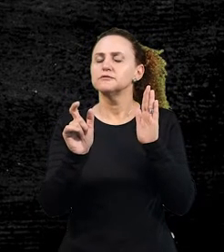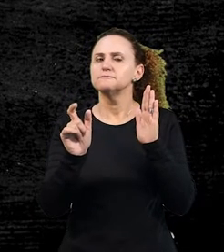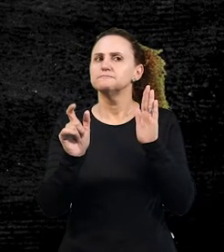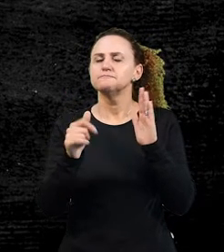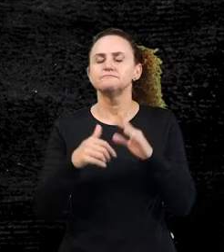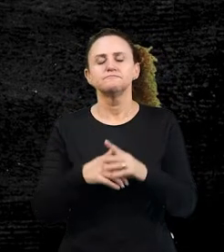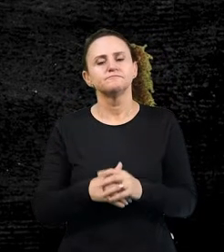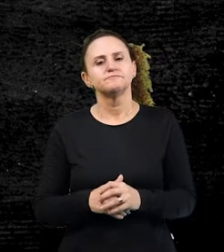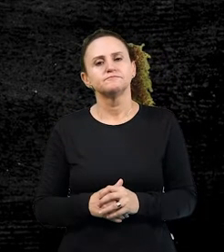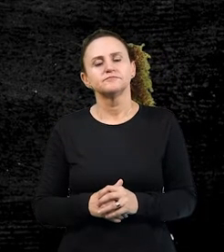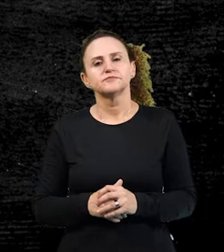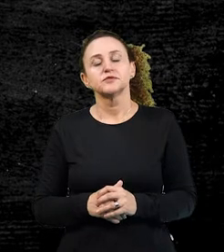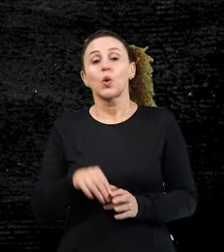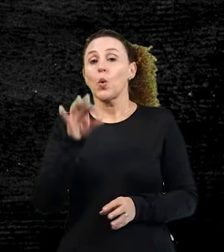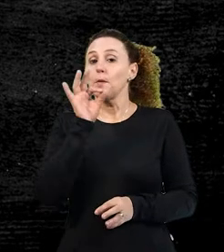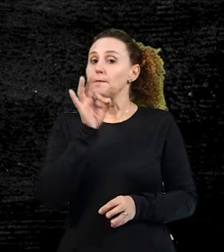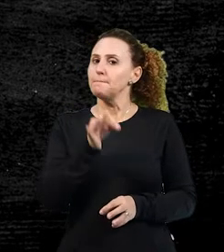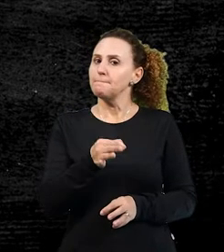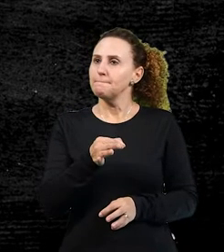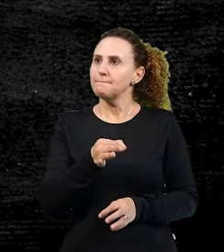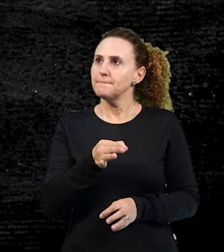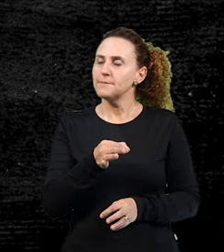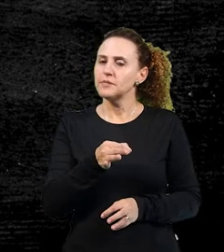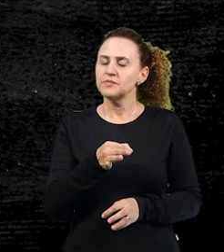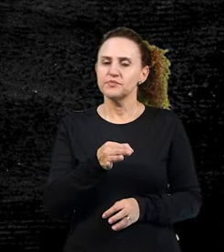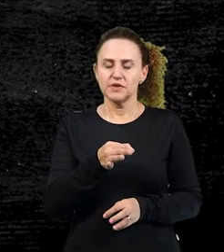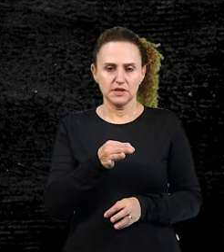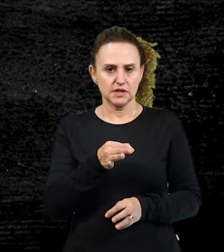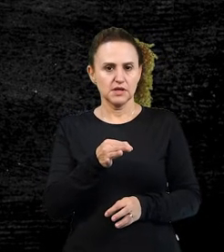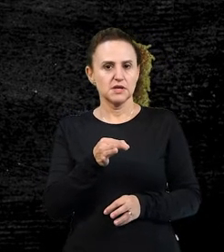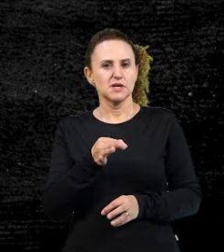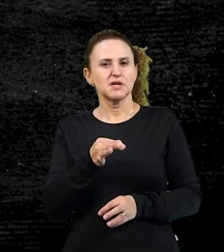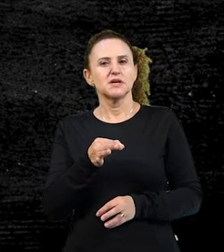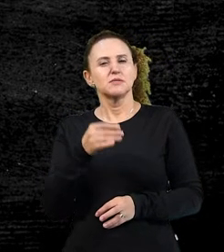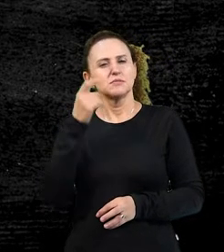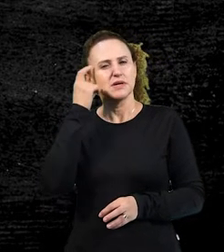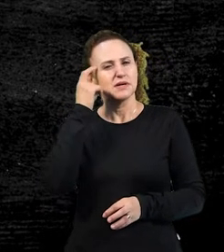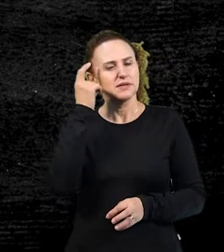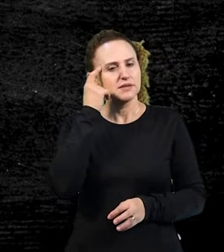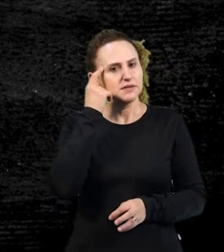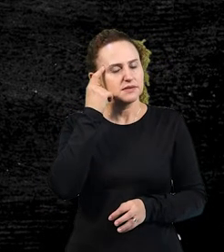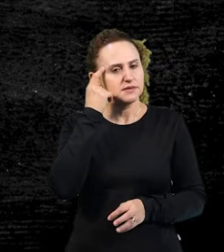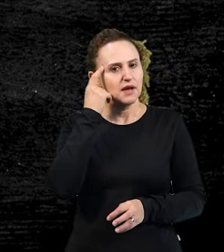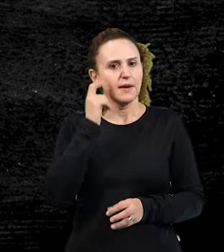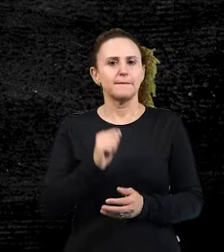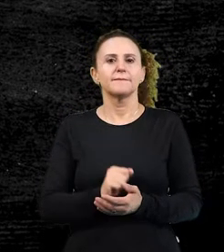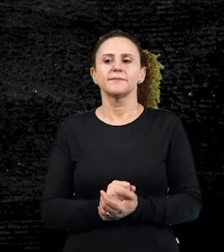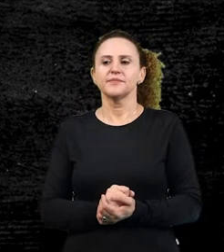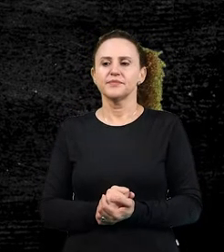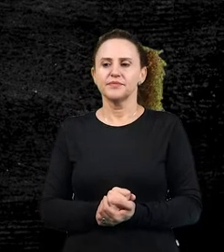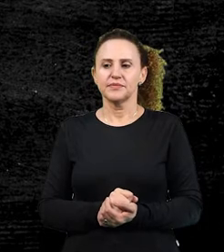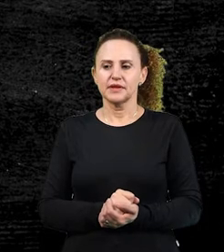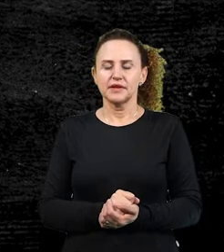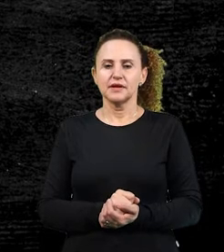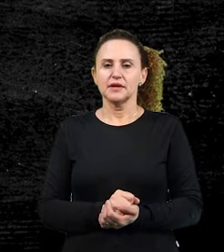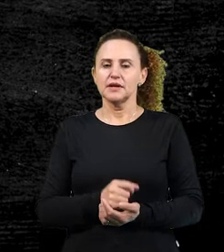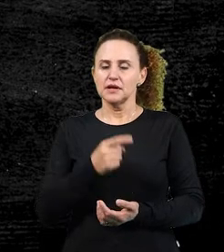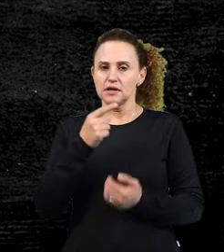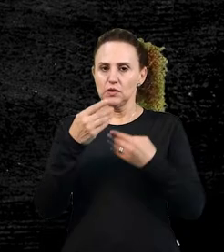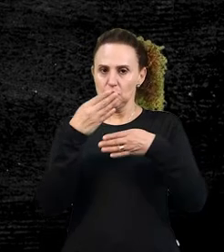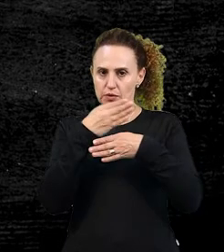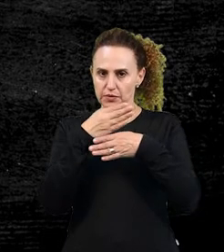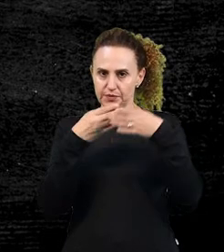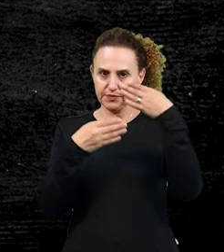critérios. O ideal é que esses critérios sejam uniformes, sob pena de o resultado da classificação não ser